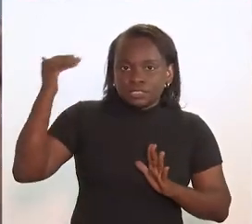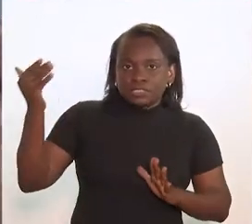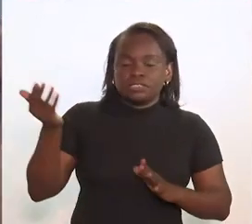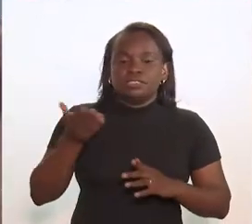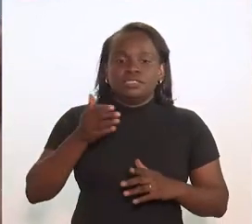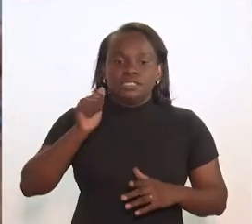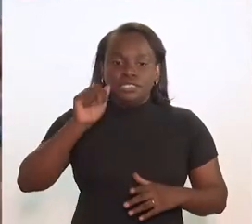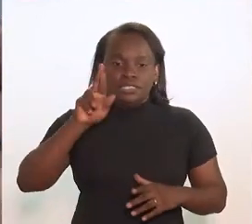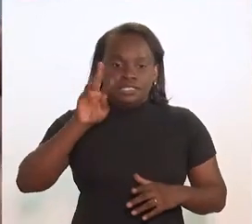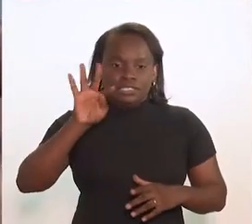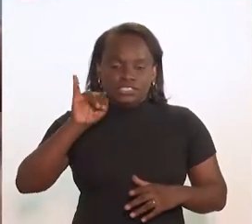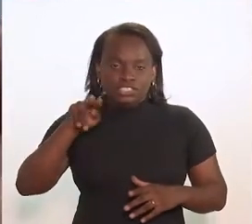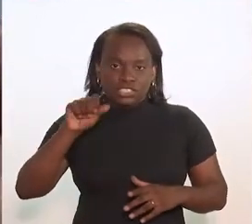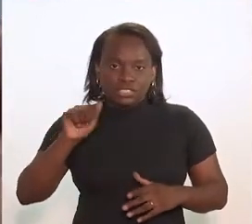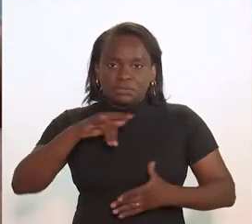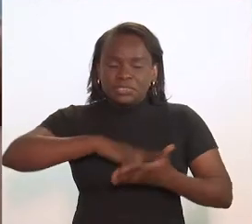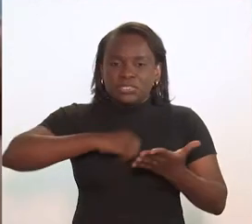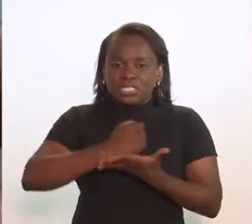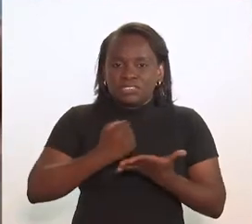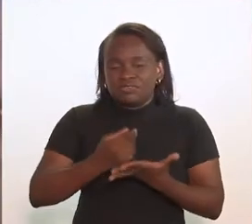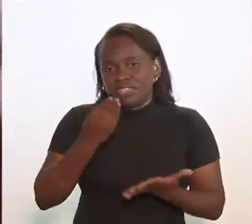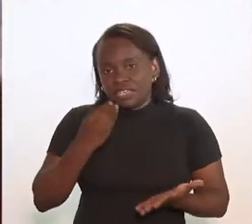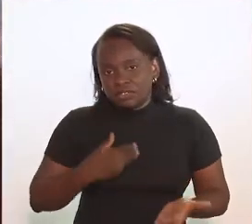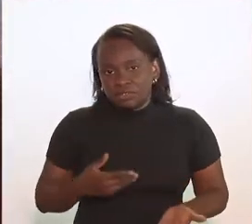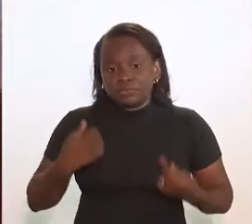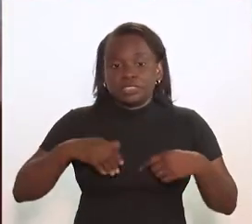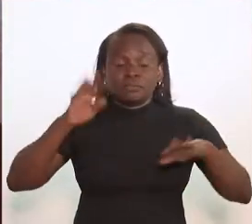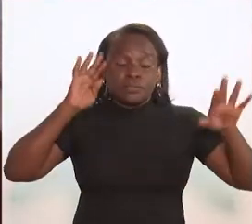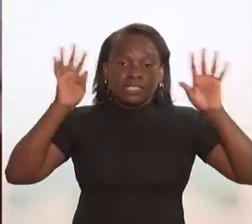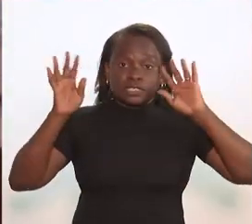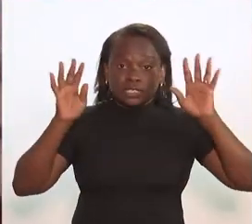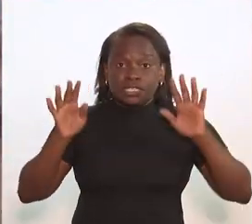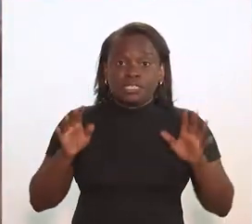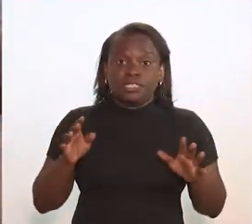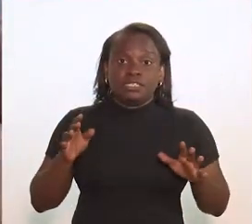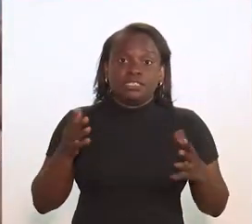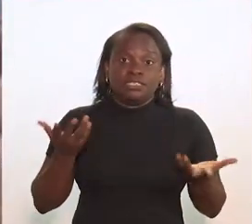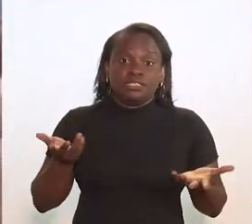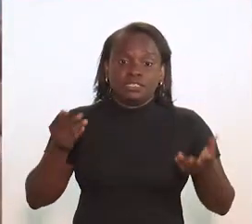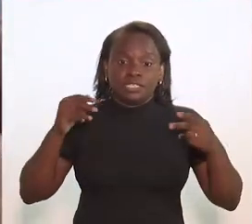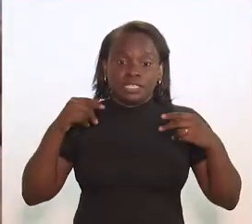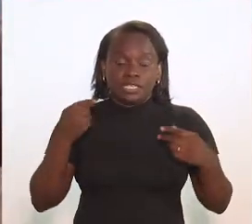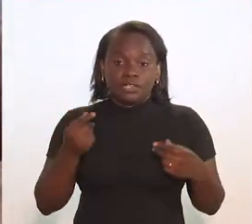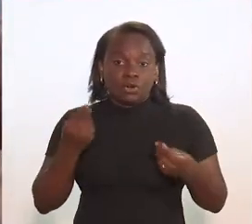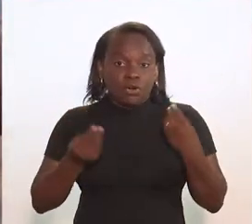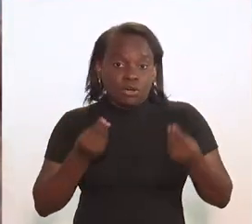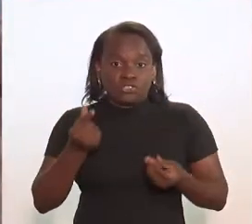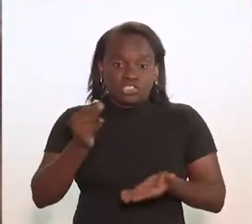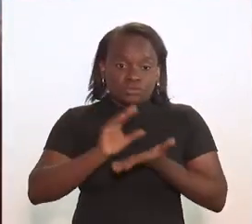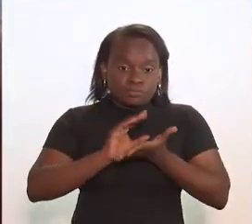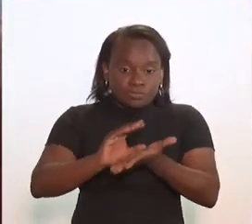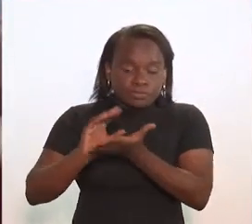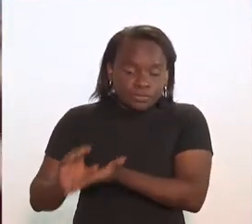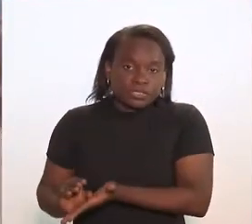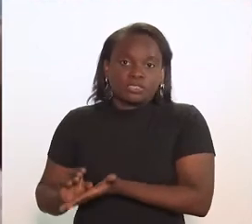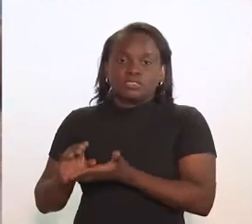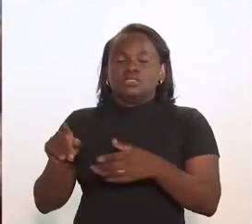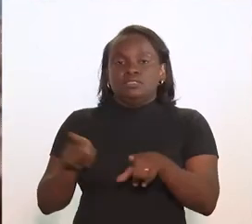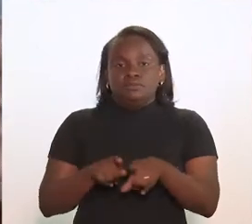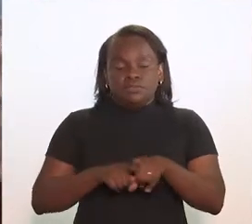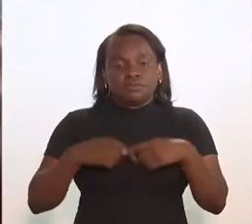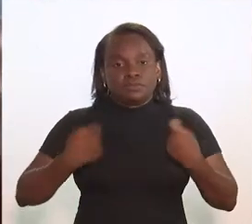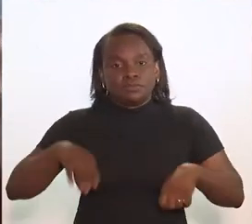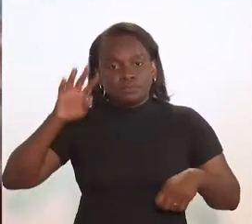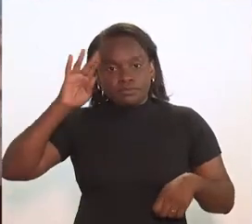artistas e a precariedade dos contratos, a gente tem que pensar em sistemas de financiamento,